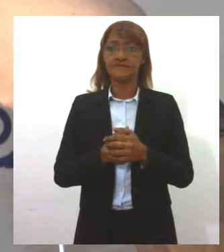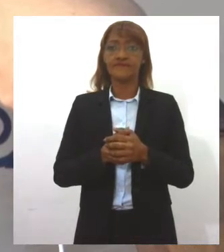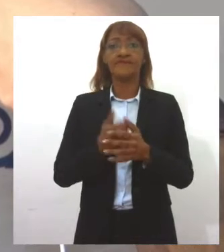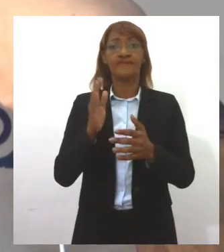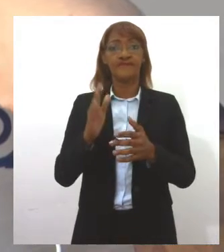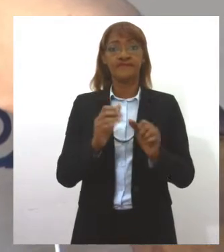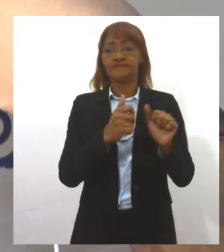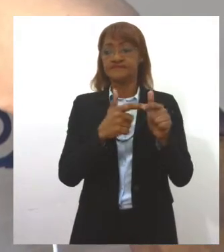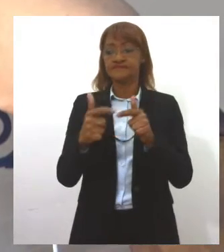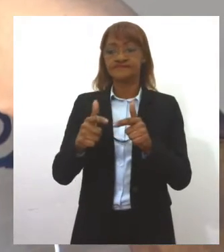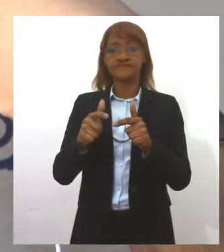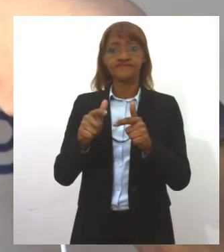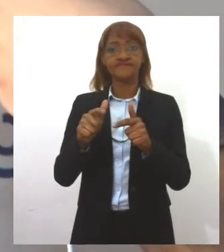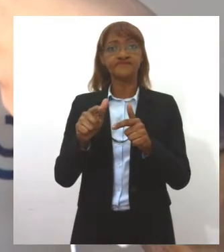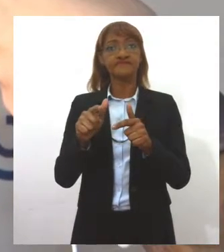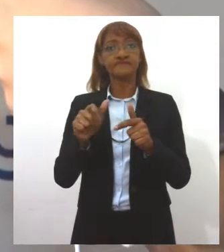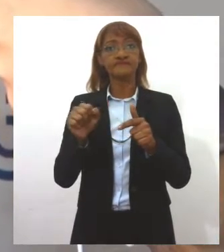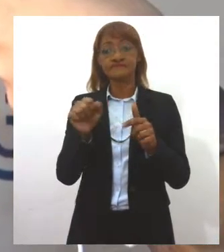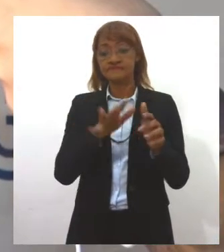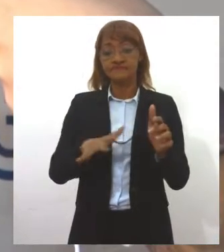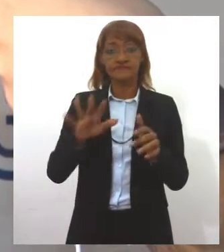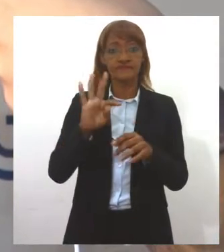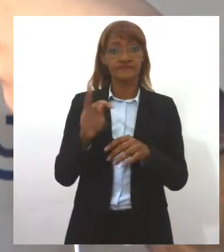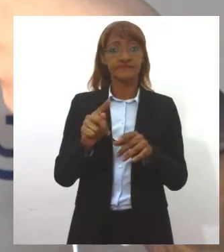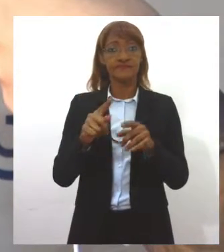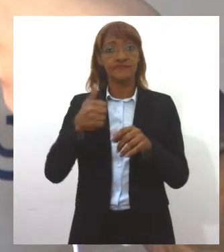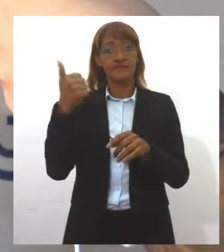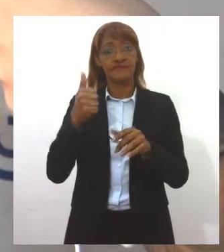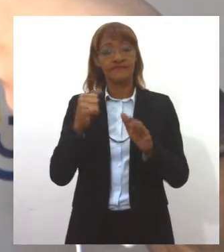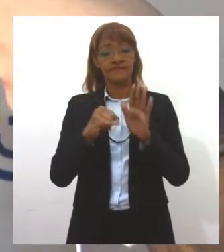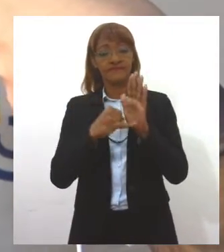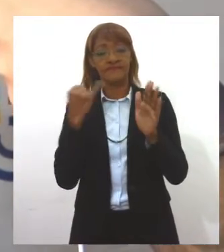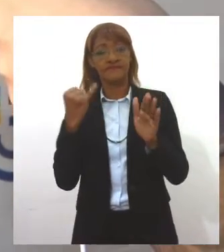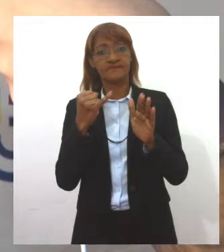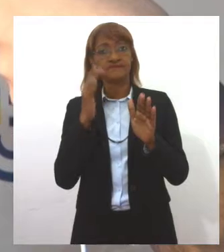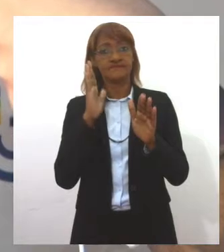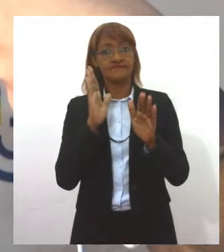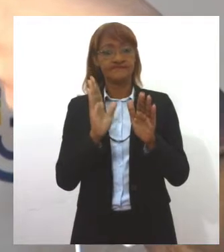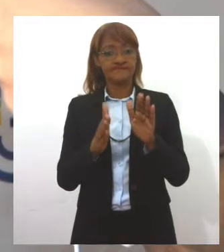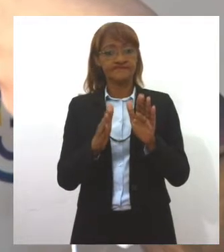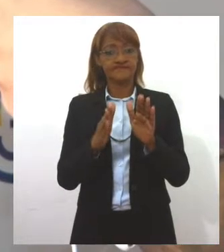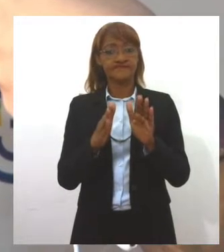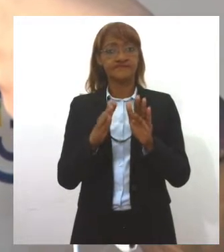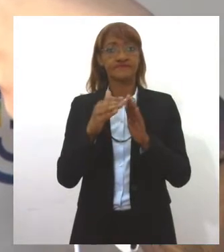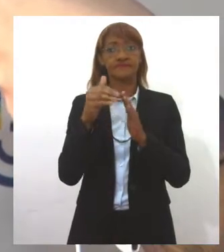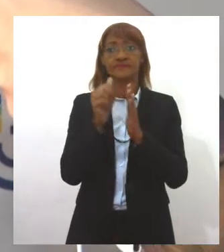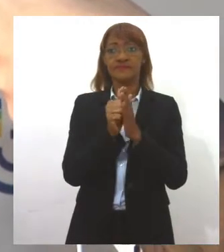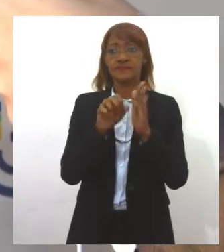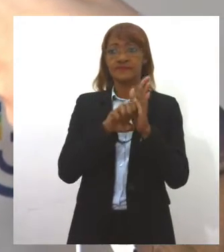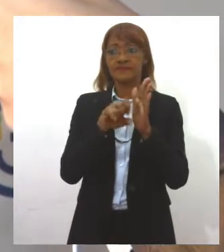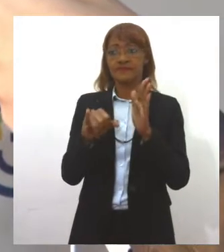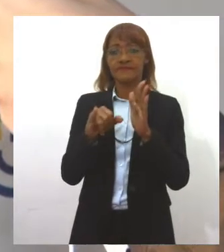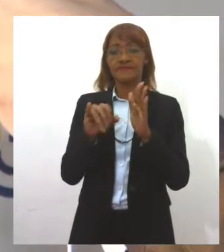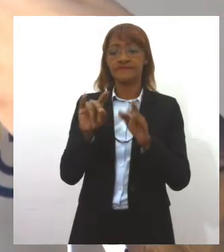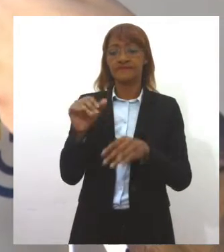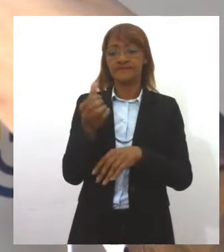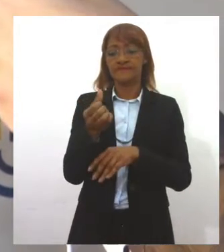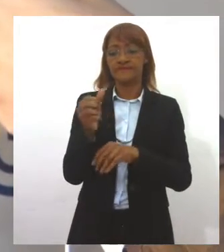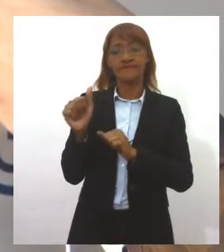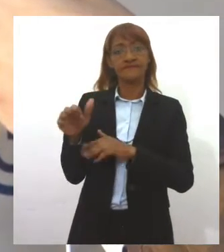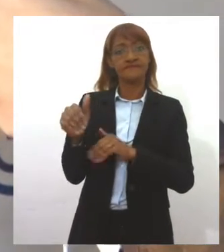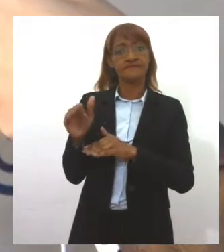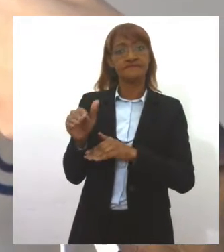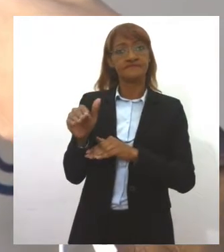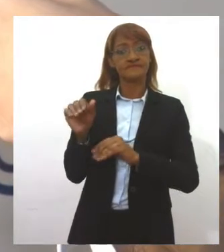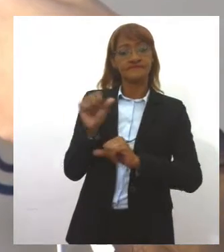nos chamou a atenção é que, depois do primeiro edital publicado, onde as inscrições para o cargo e auxiliados de serviços gerais começaram no último dia 6 de setembro, houve uma